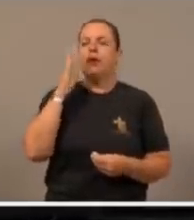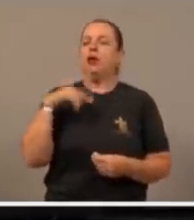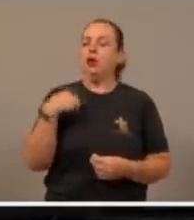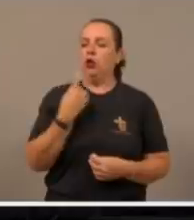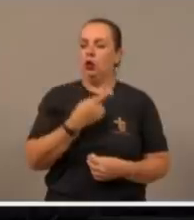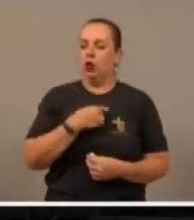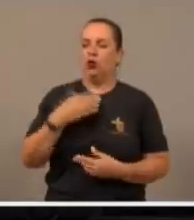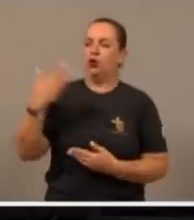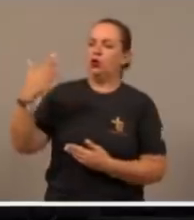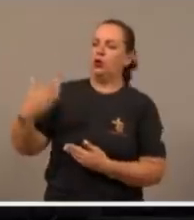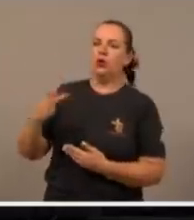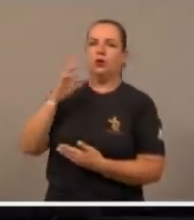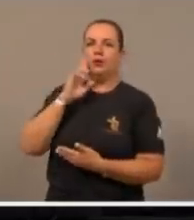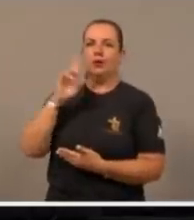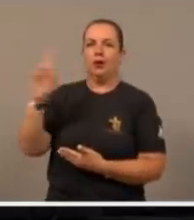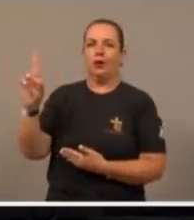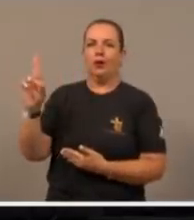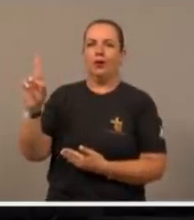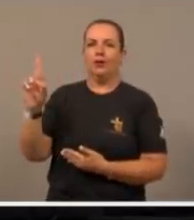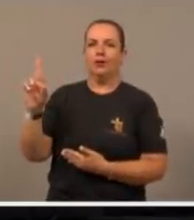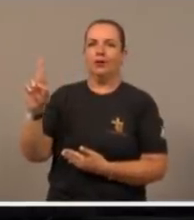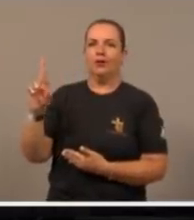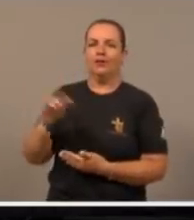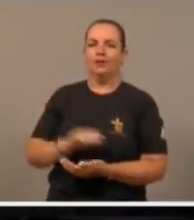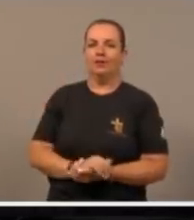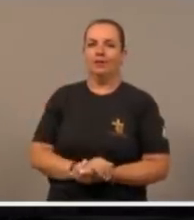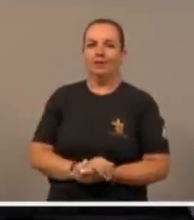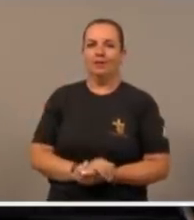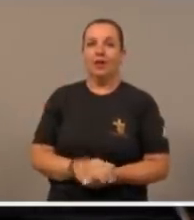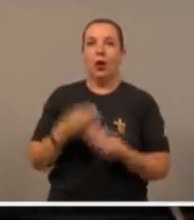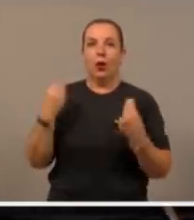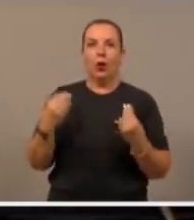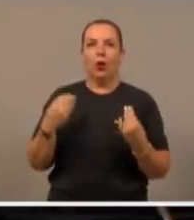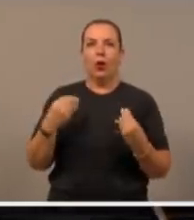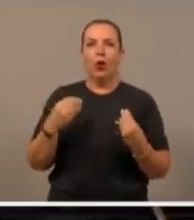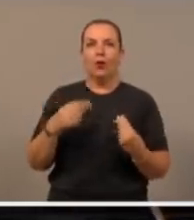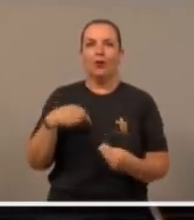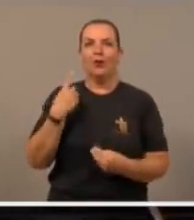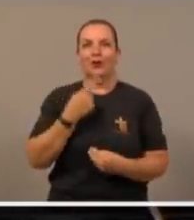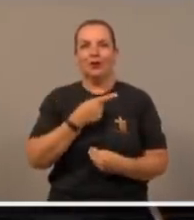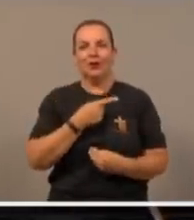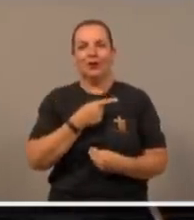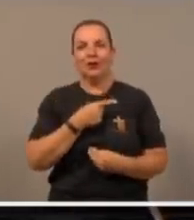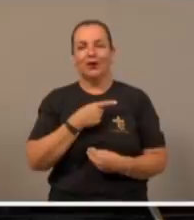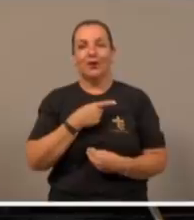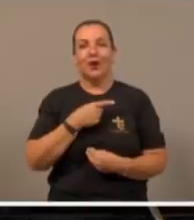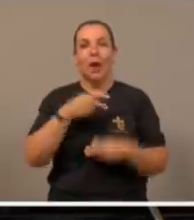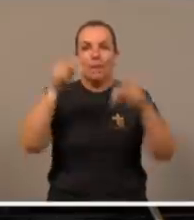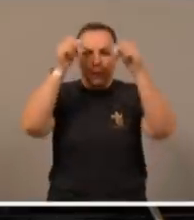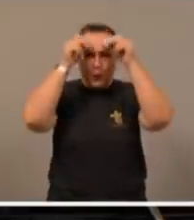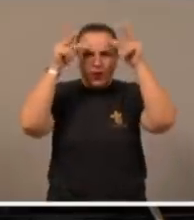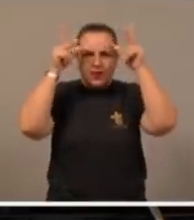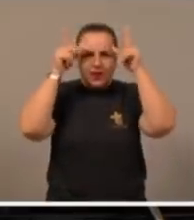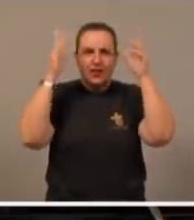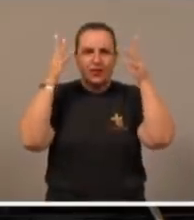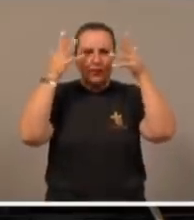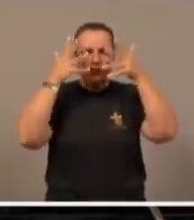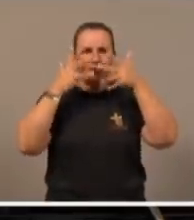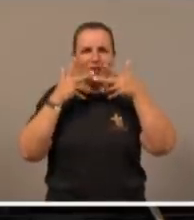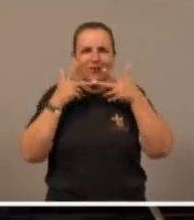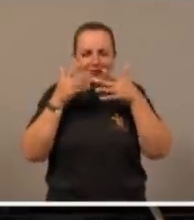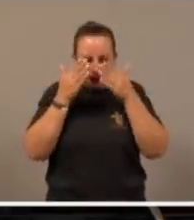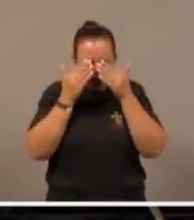diante do Senhor, é impressionante você ver, que Deus cobre o rosto, Moisés cobre o rosto,